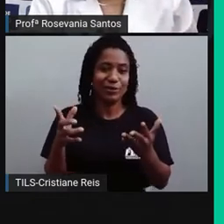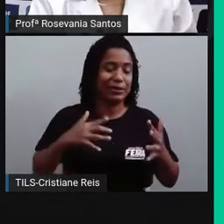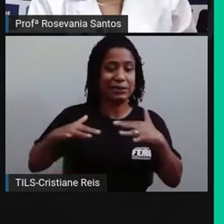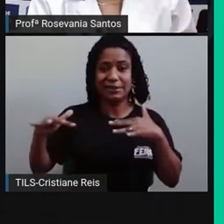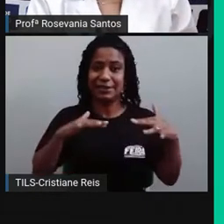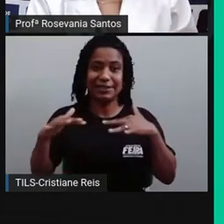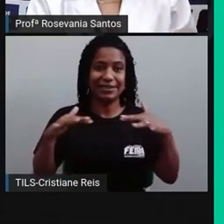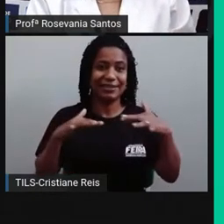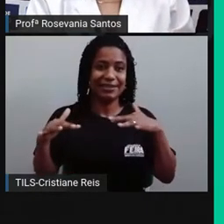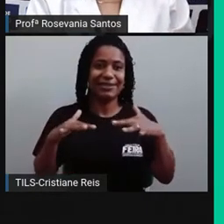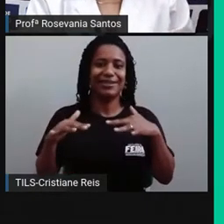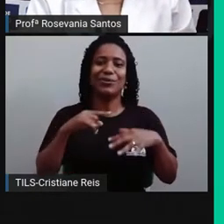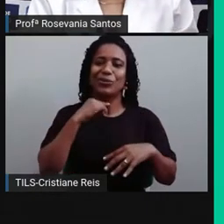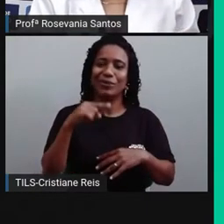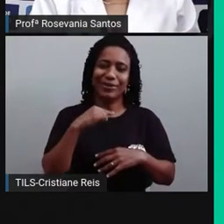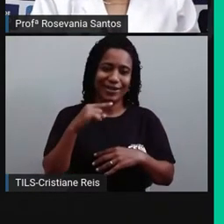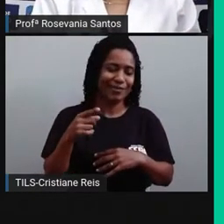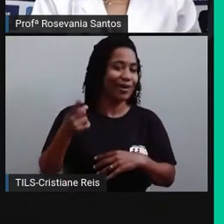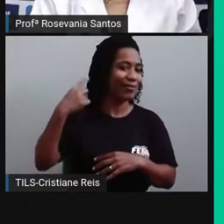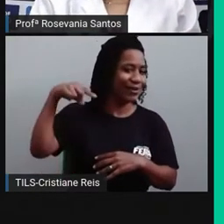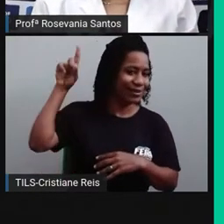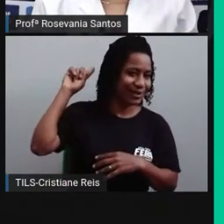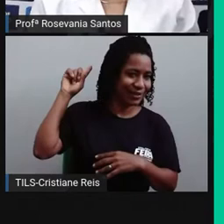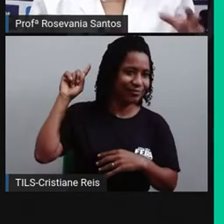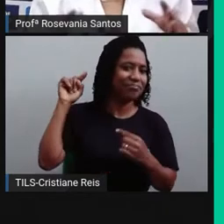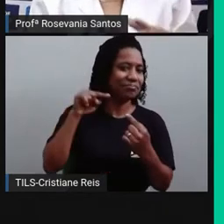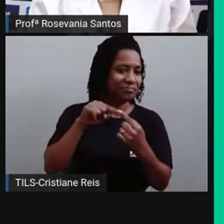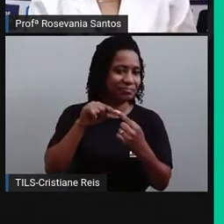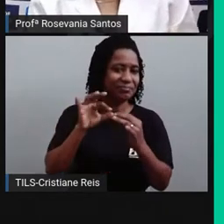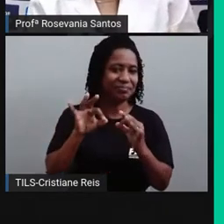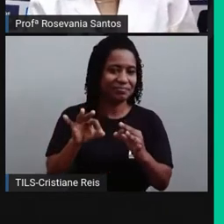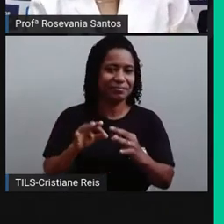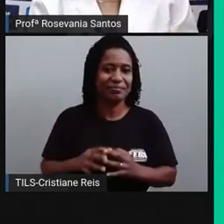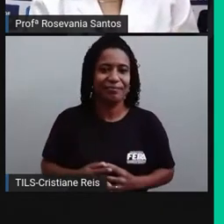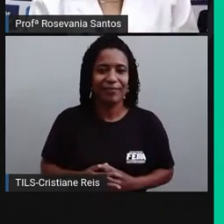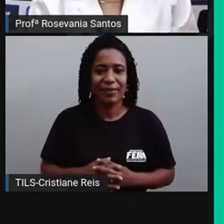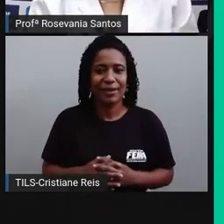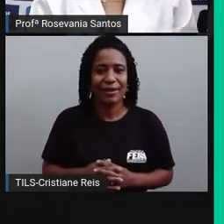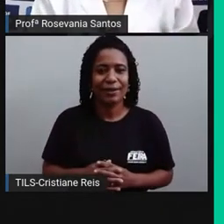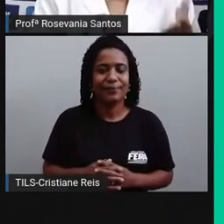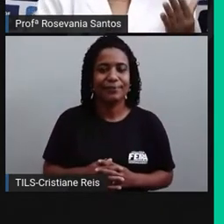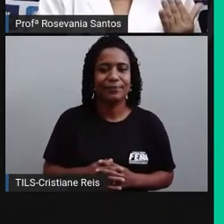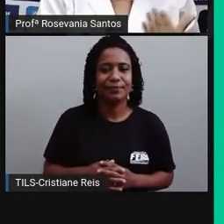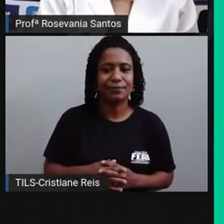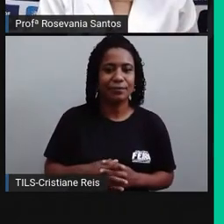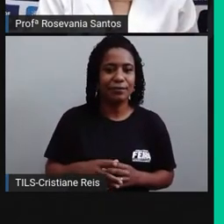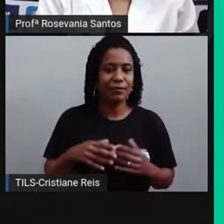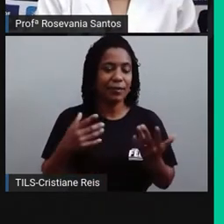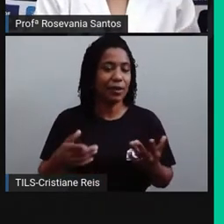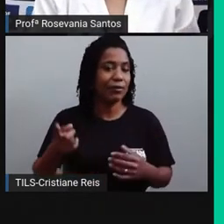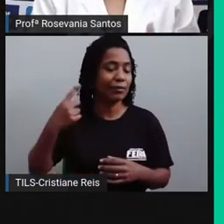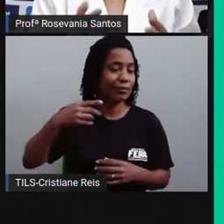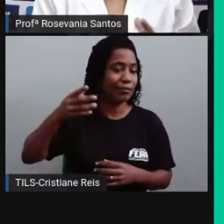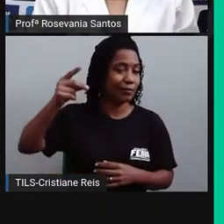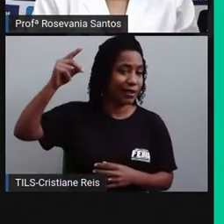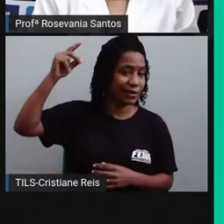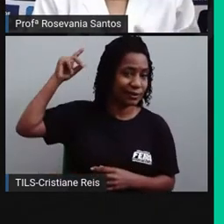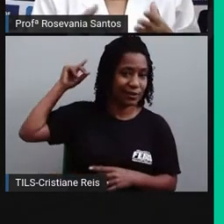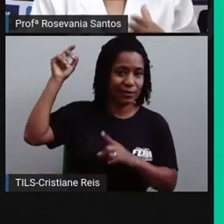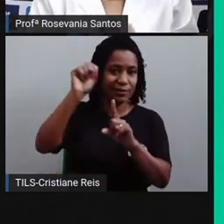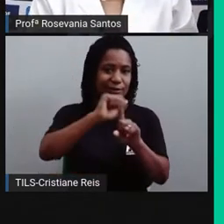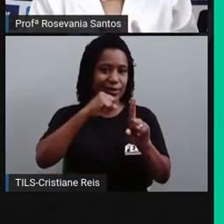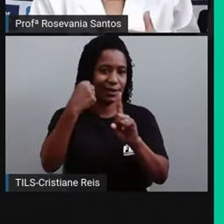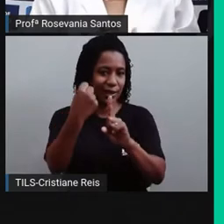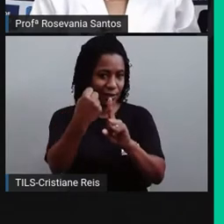conseguisse, né? Então, vamos lá. Nas sociedades da antiguidade, da Idade Média, nas quais a